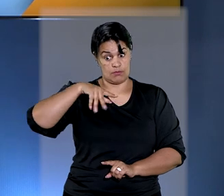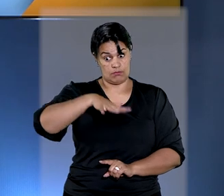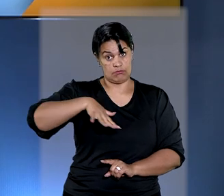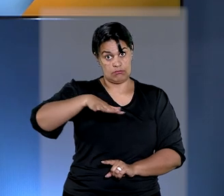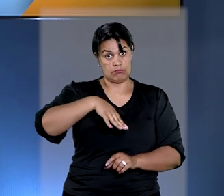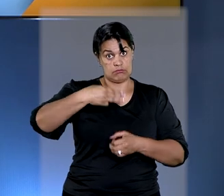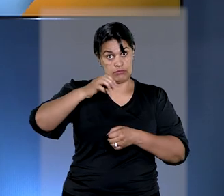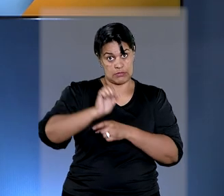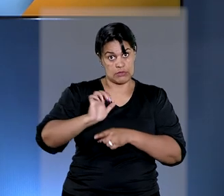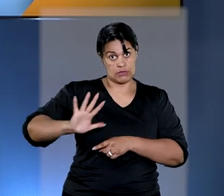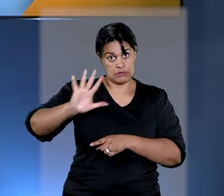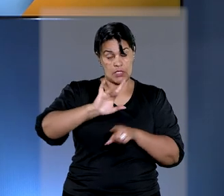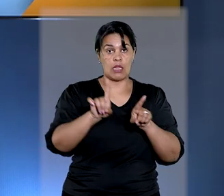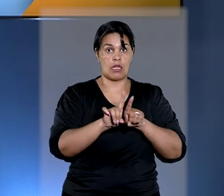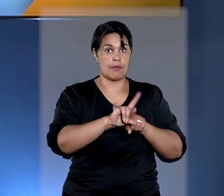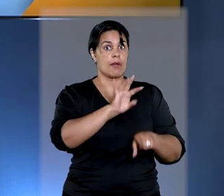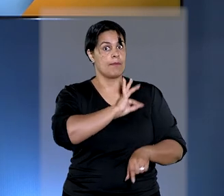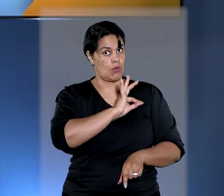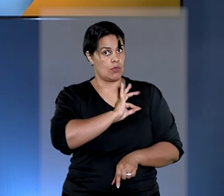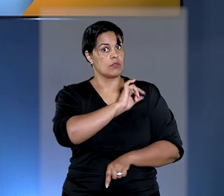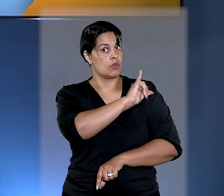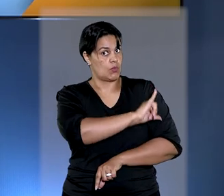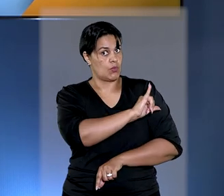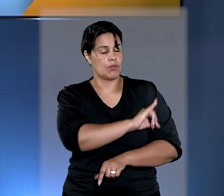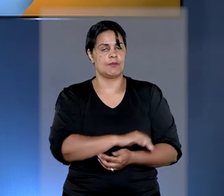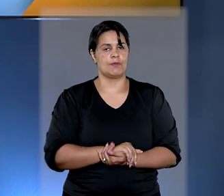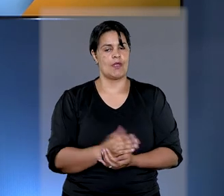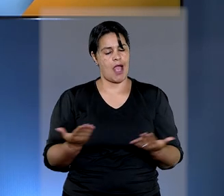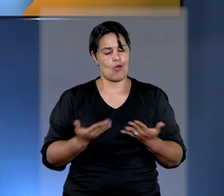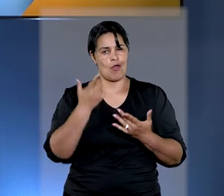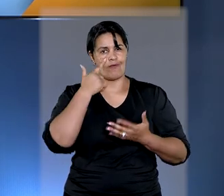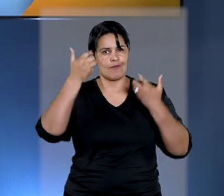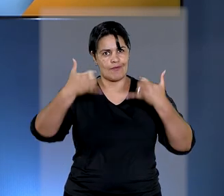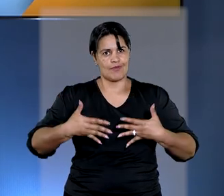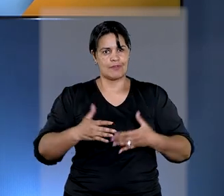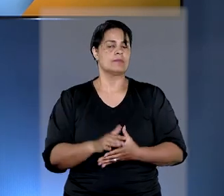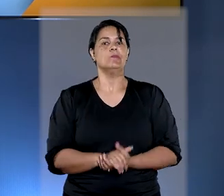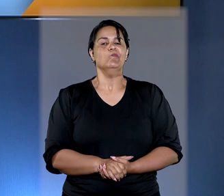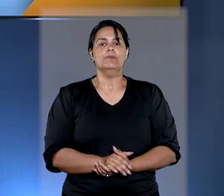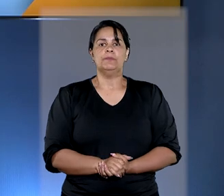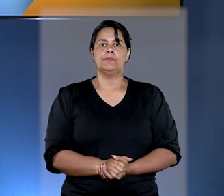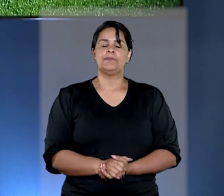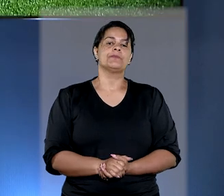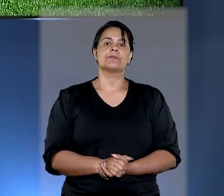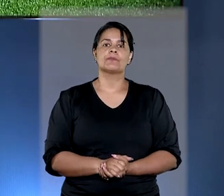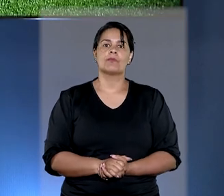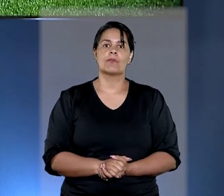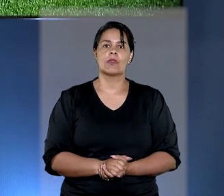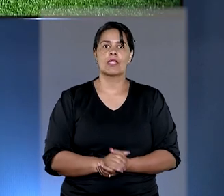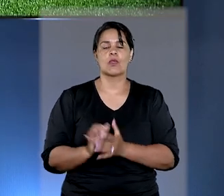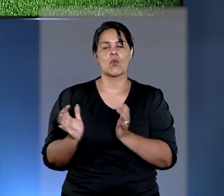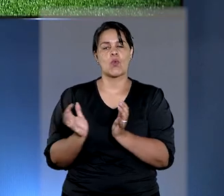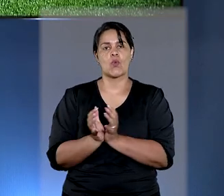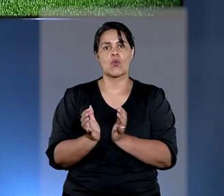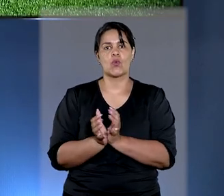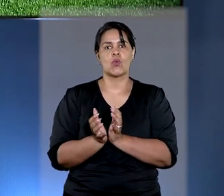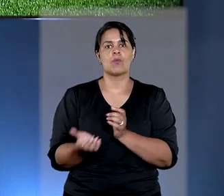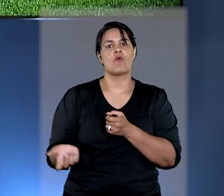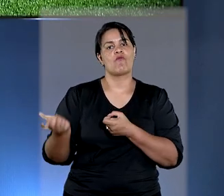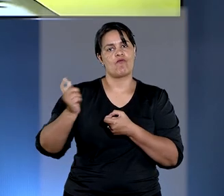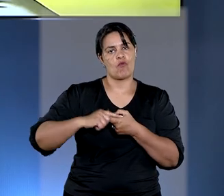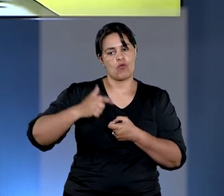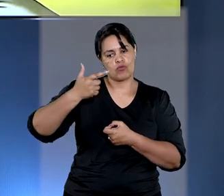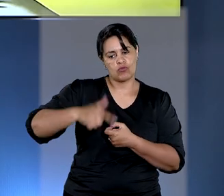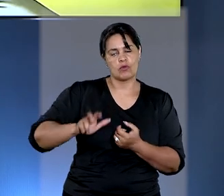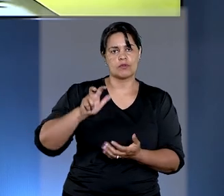Estadual e a Polícia Militar do Rio. Marina Campos tem os detalhes. O colegiado reestabeleceu a